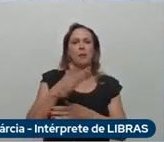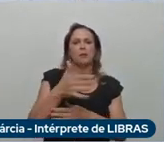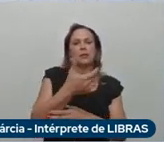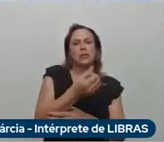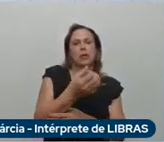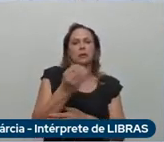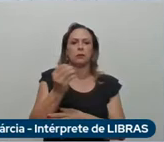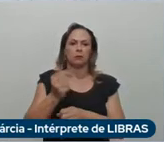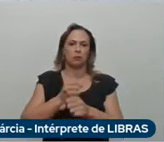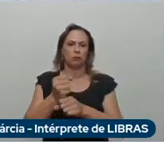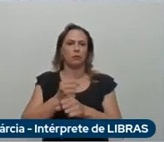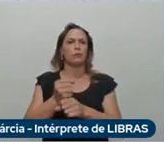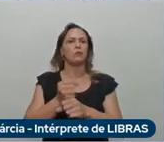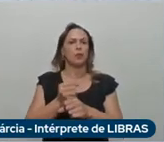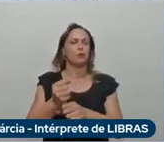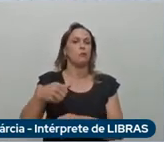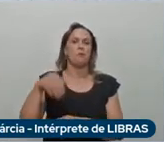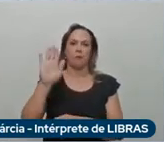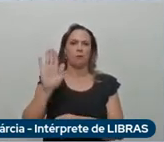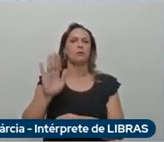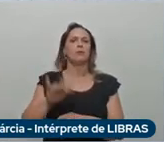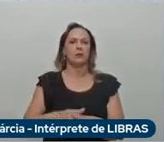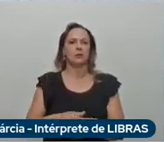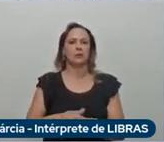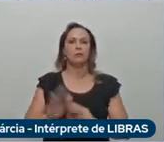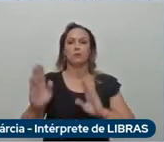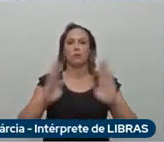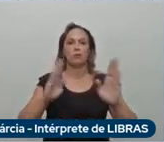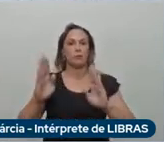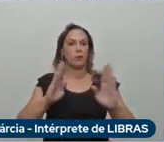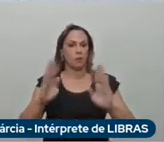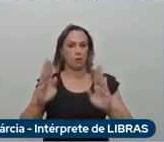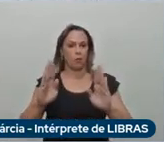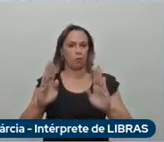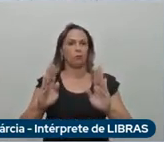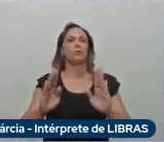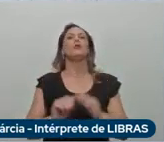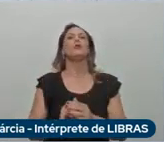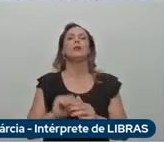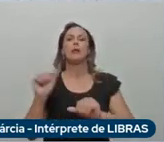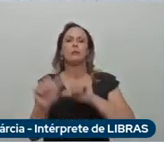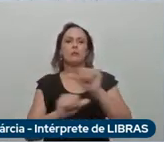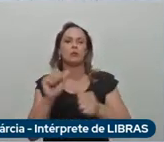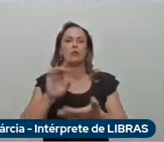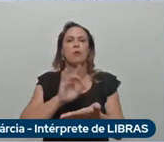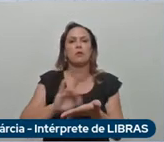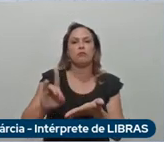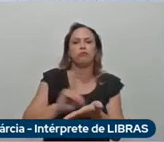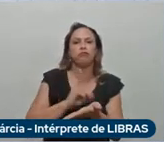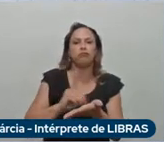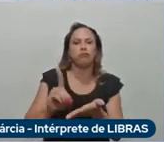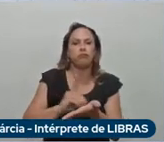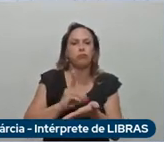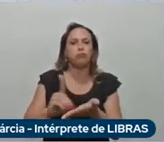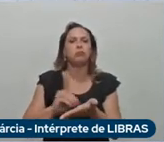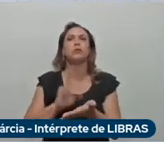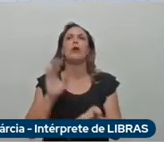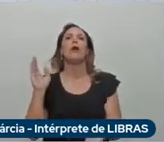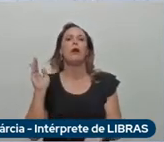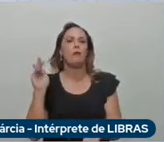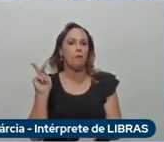A era, né, da transformação digital, ela já é fato e ela é vivida por todos nós, né, e nos traz muitos